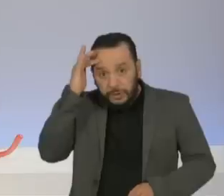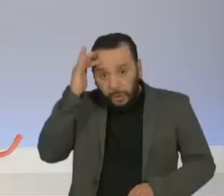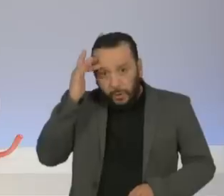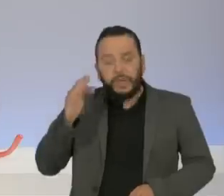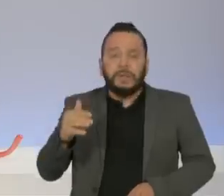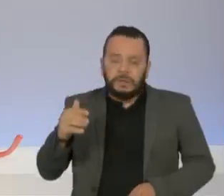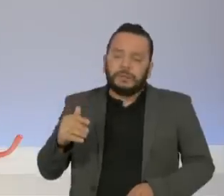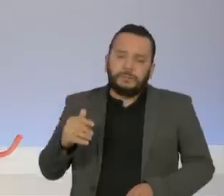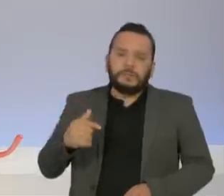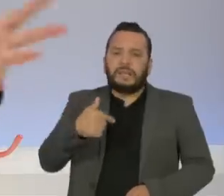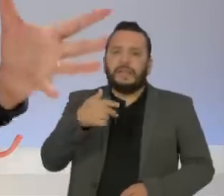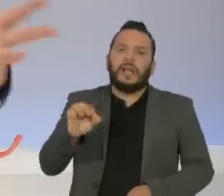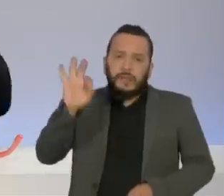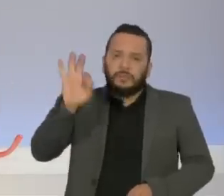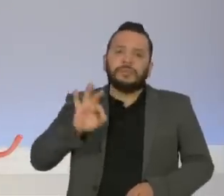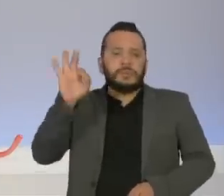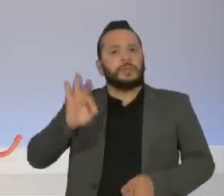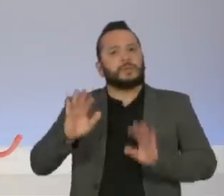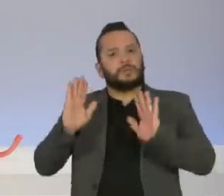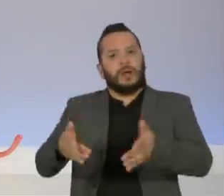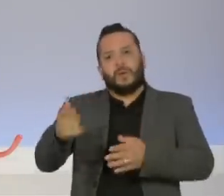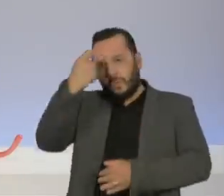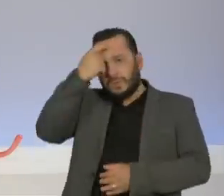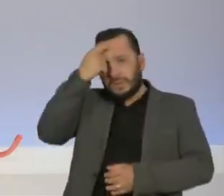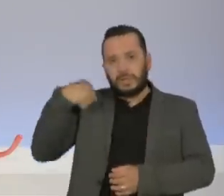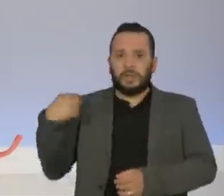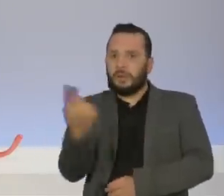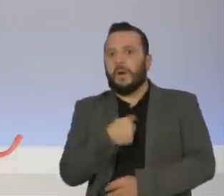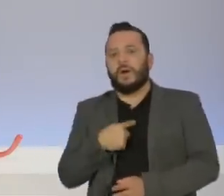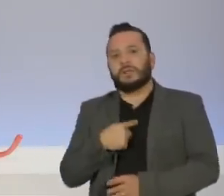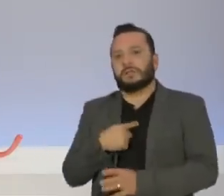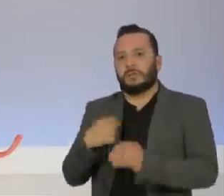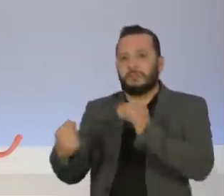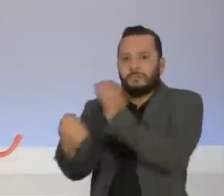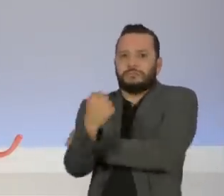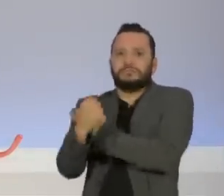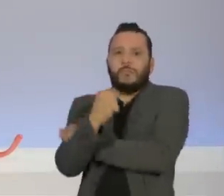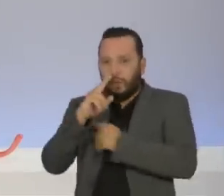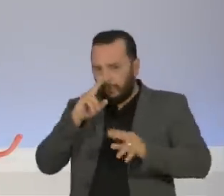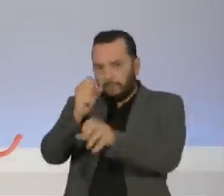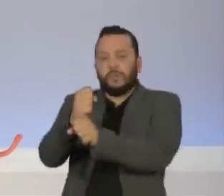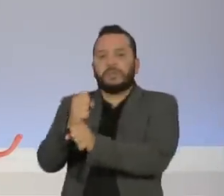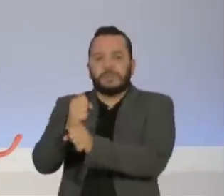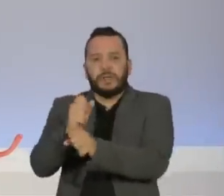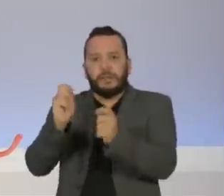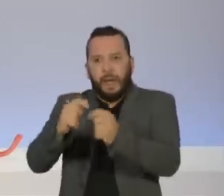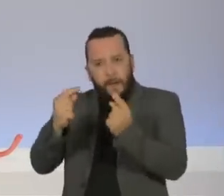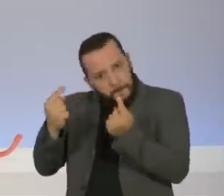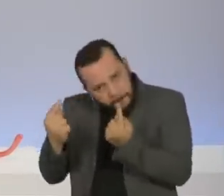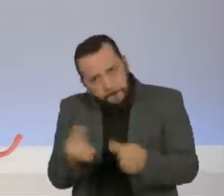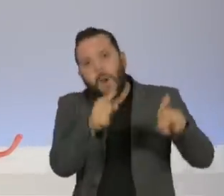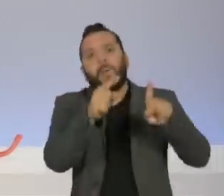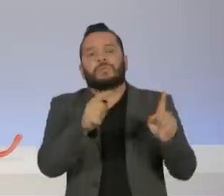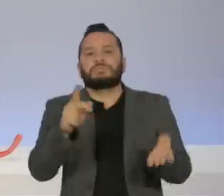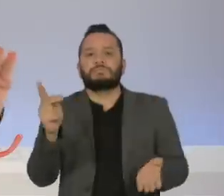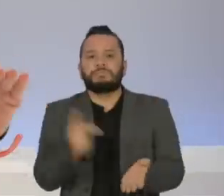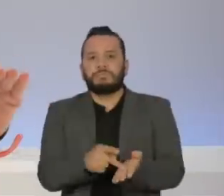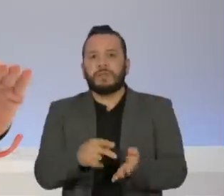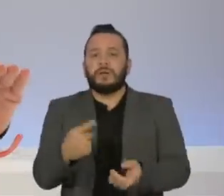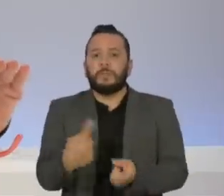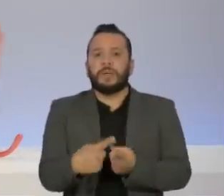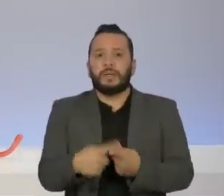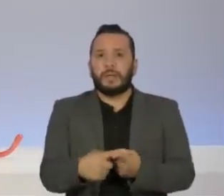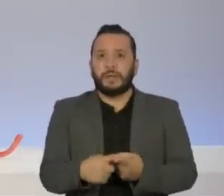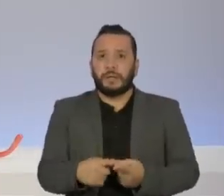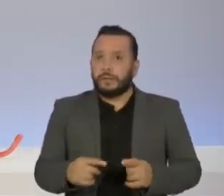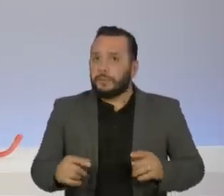consciência da nossa força que a gente, que pode fazer alguma coisa porque realmente eu acho que não tem uma pessoa